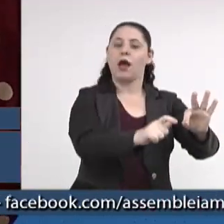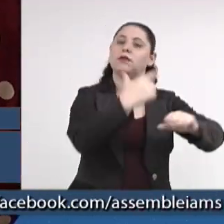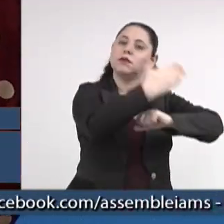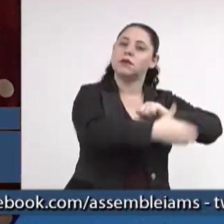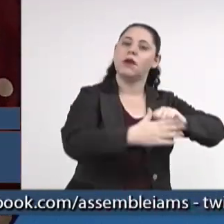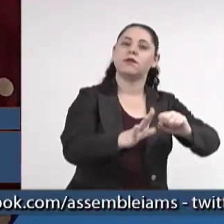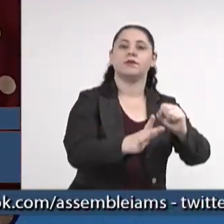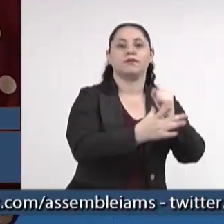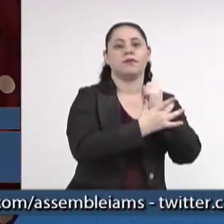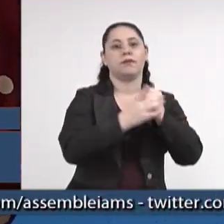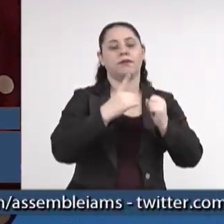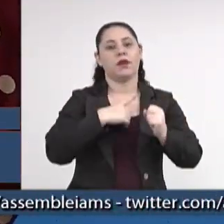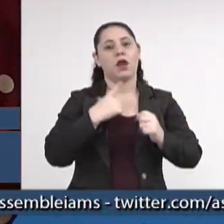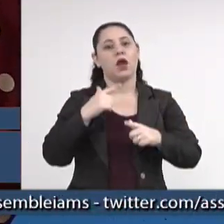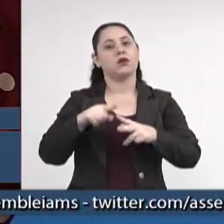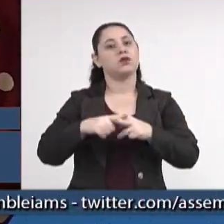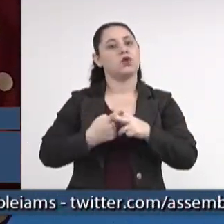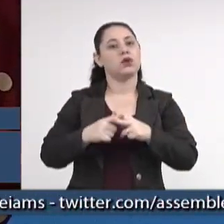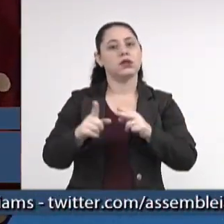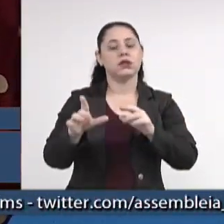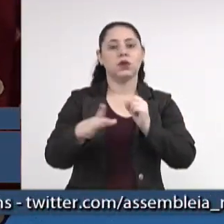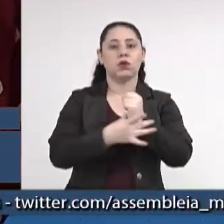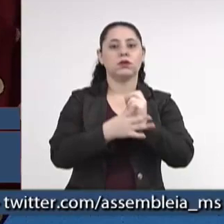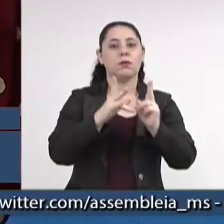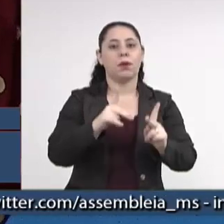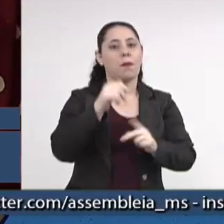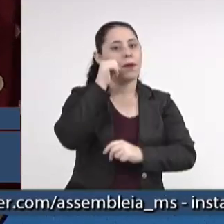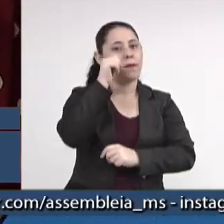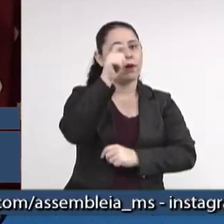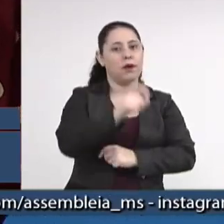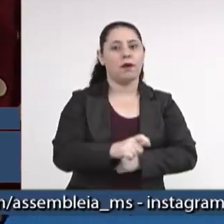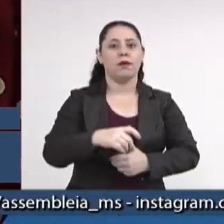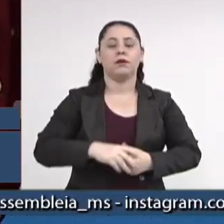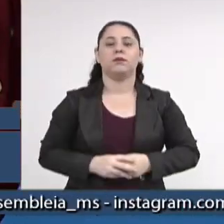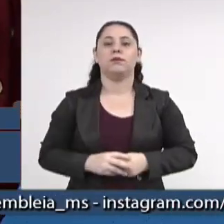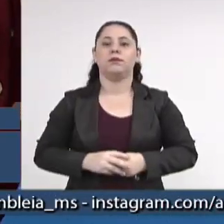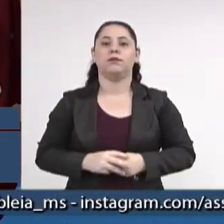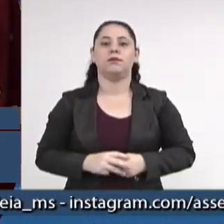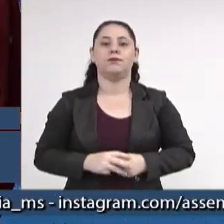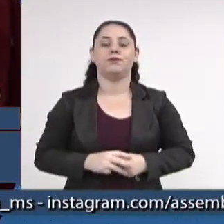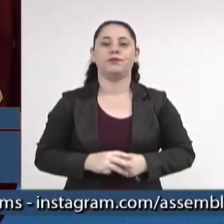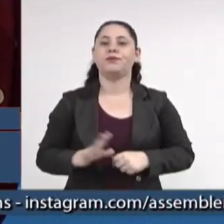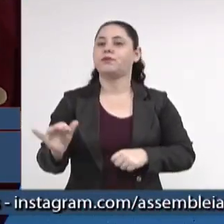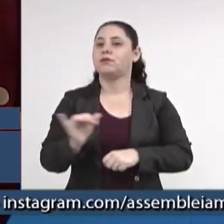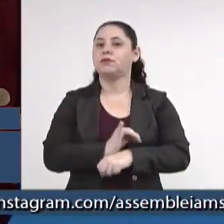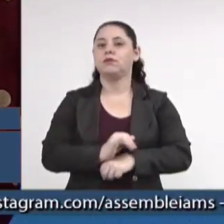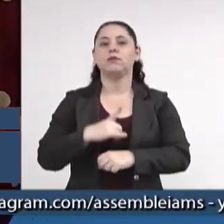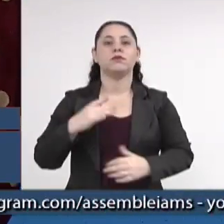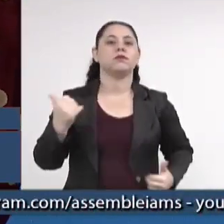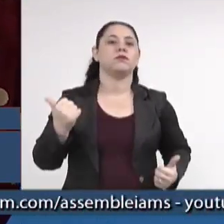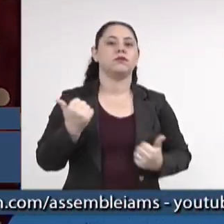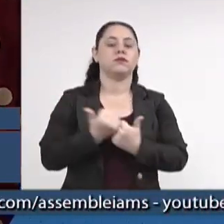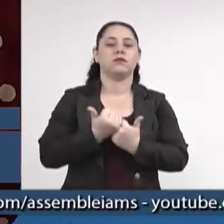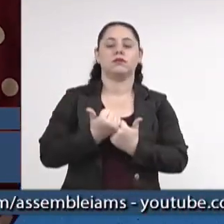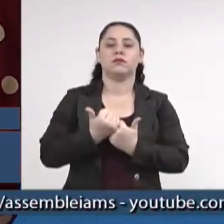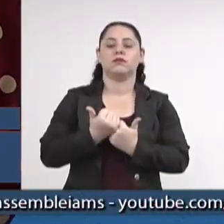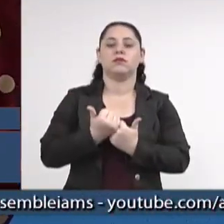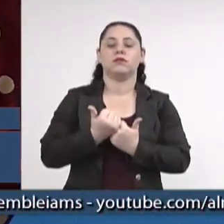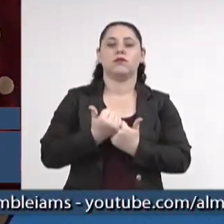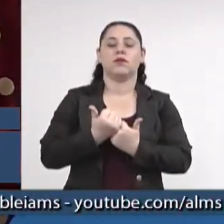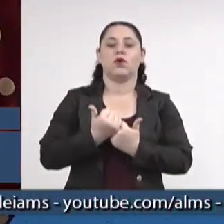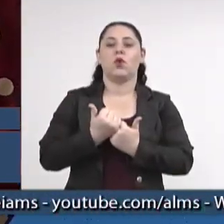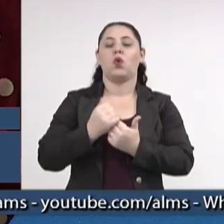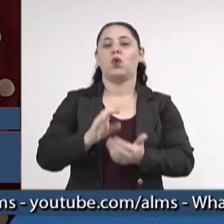ferramenta para a sua segurança. A medida tem apoio do Conselho Nacional de Justiça